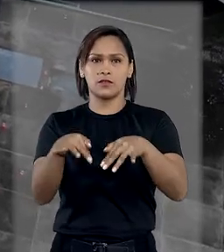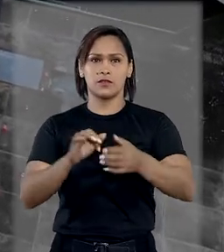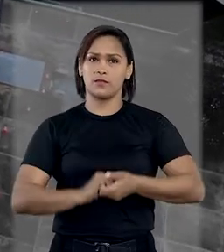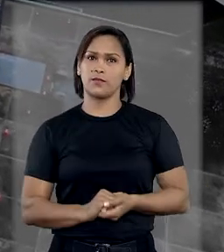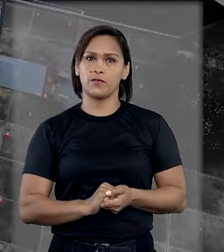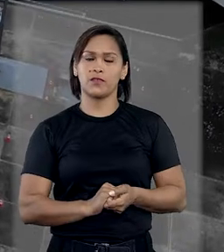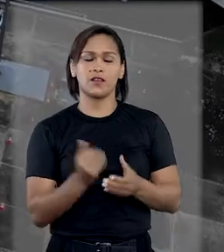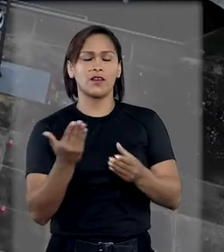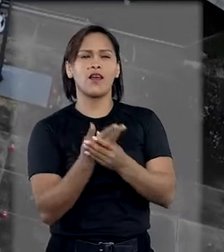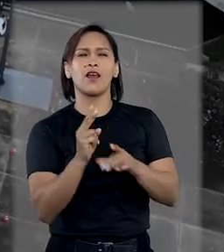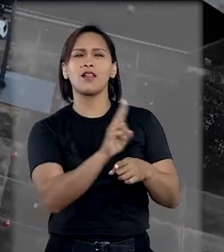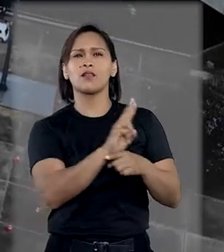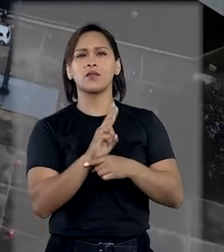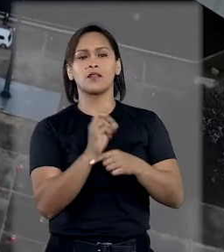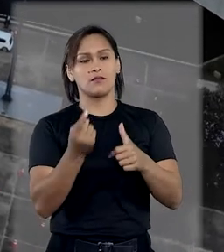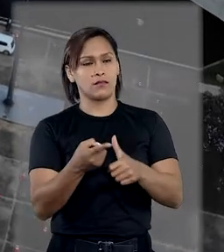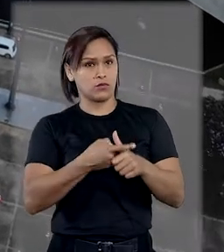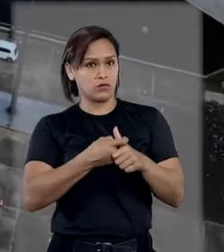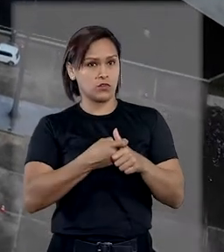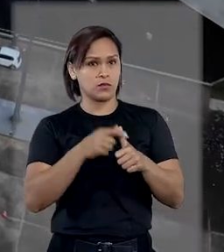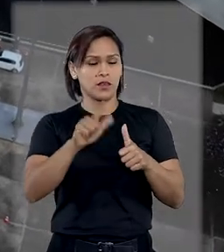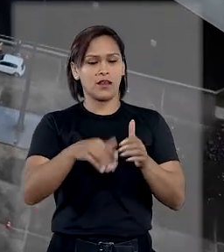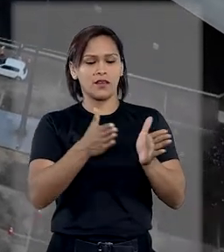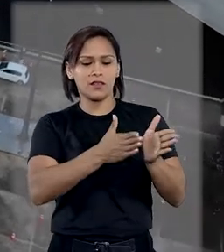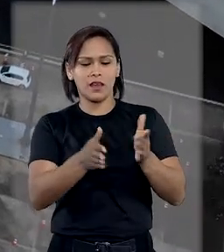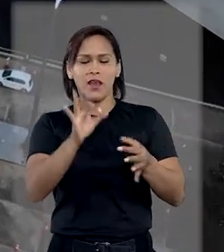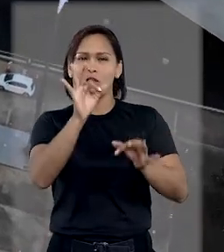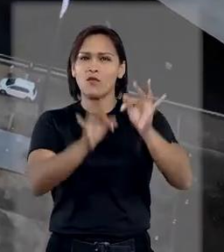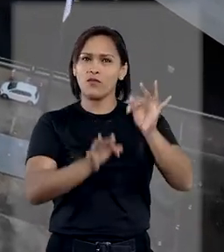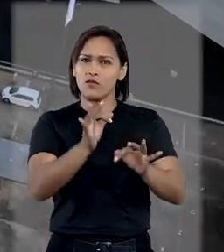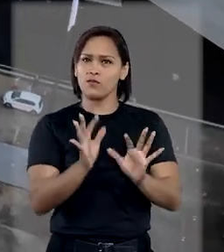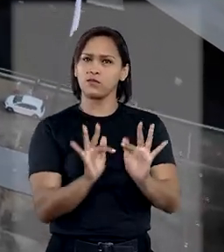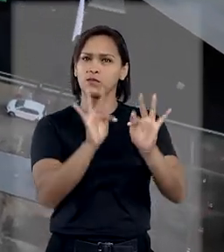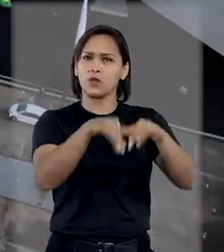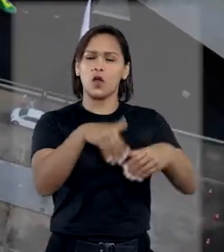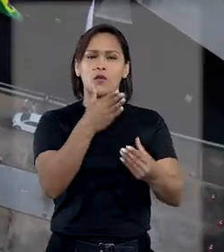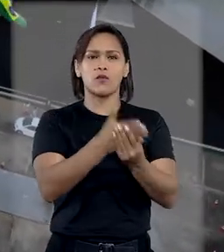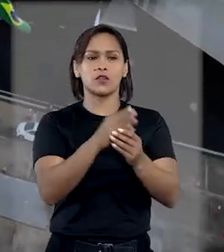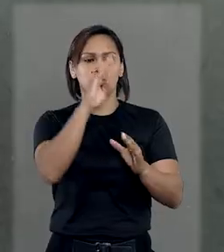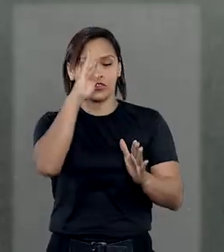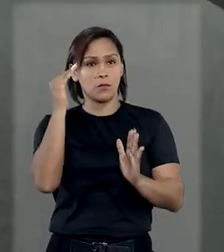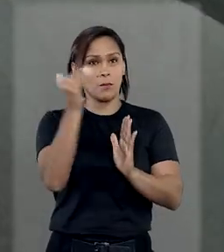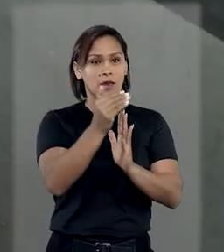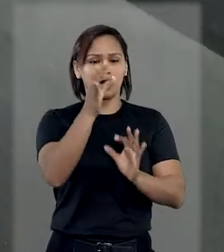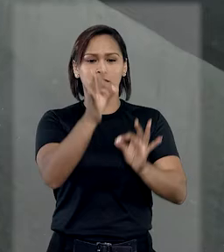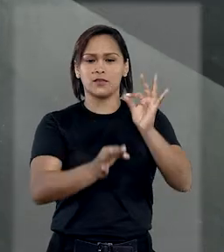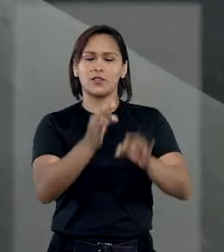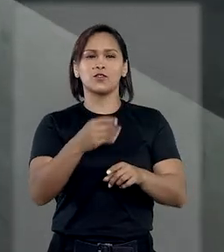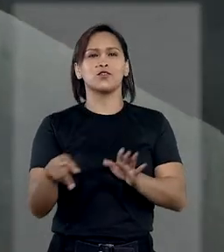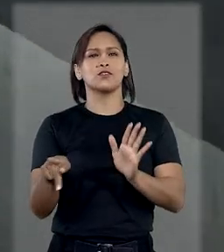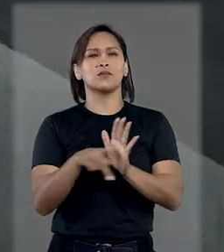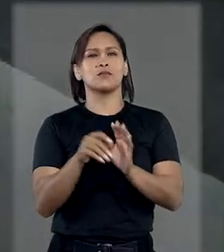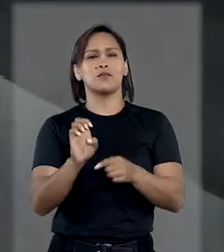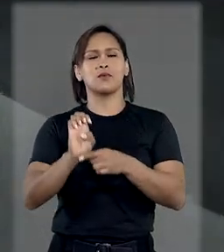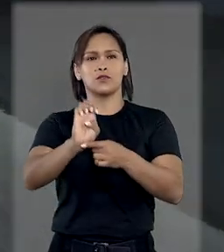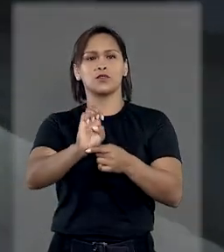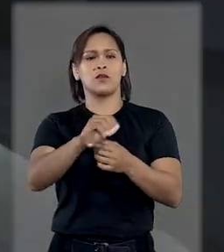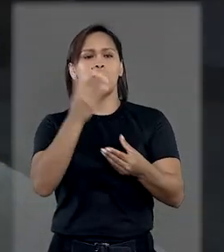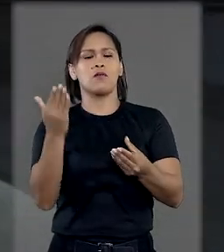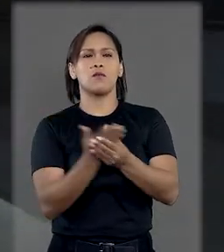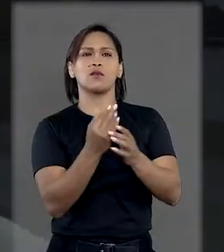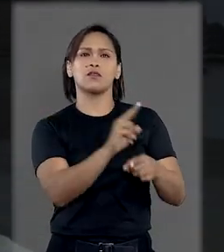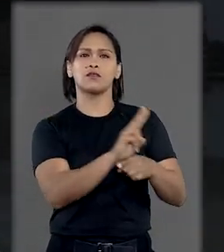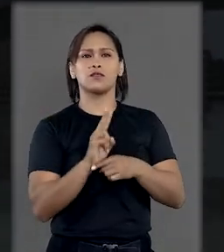finalidade. A liminar ficará suspensa até o trânsito em julgado da decisão de mérito da Justiça Estadual